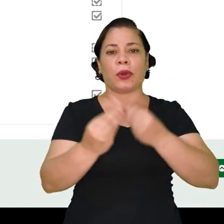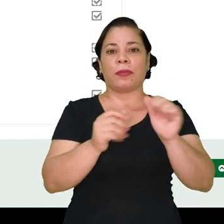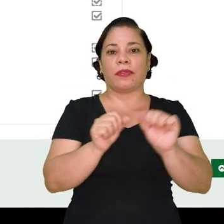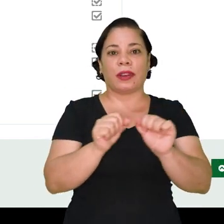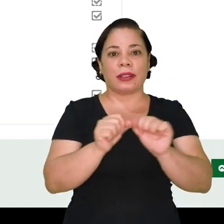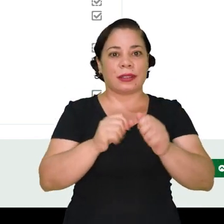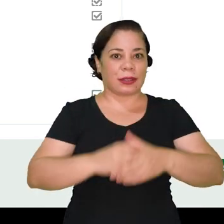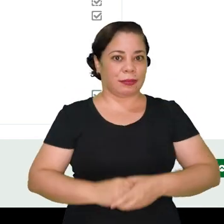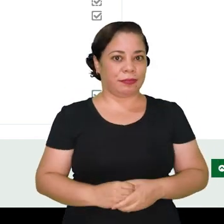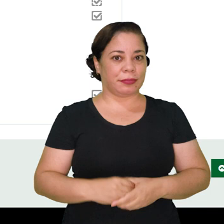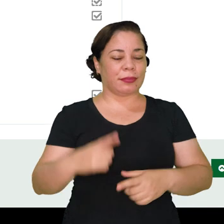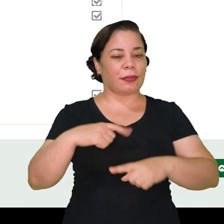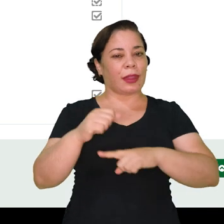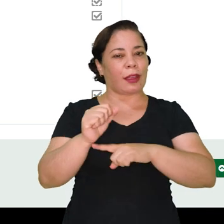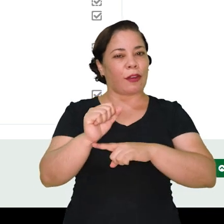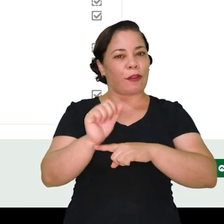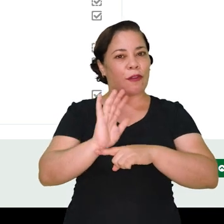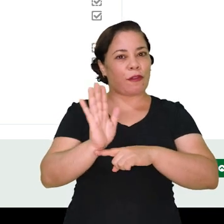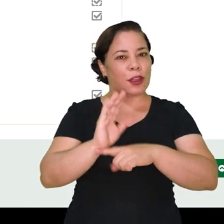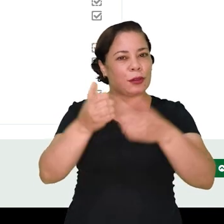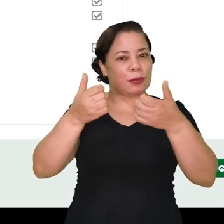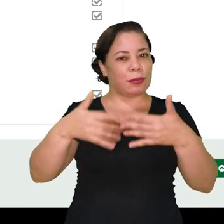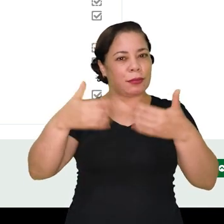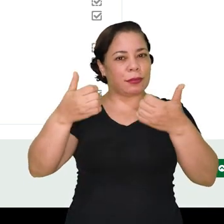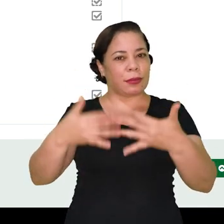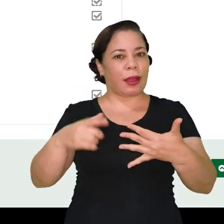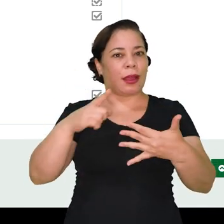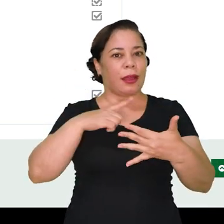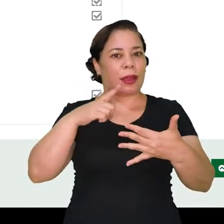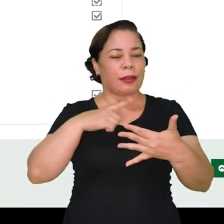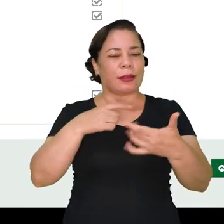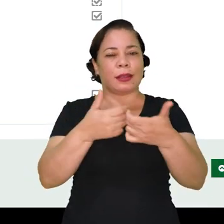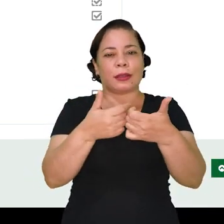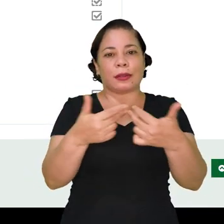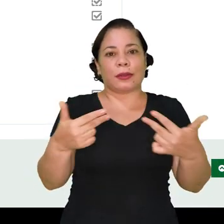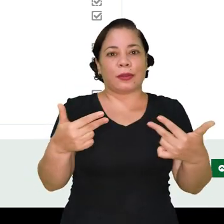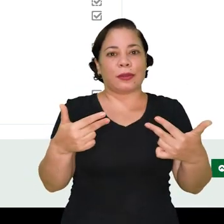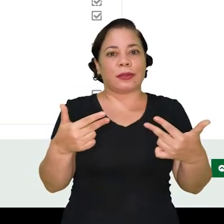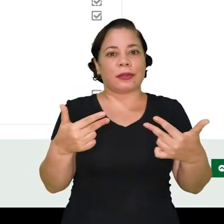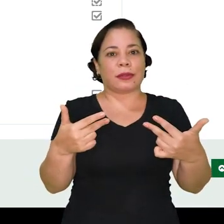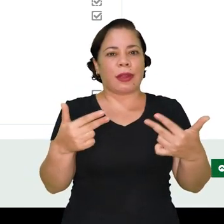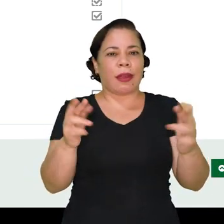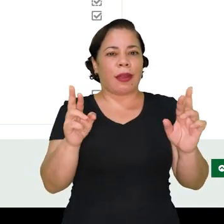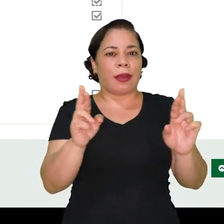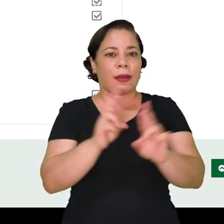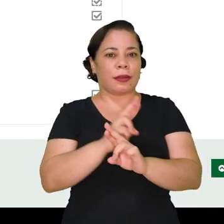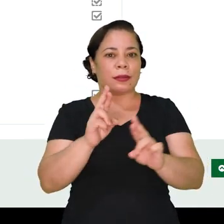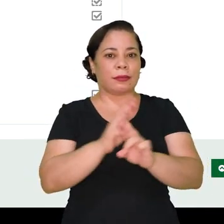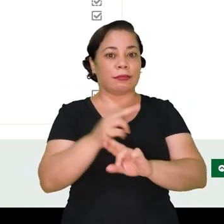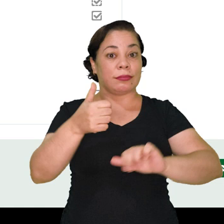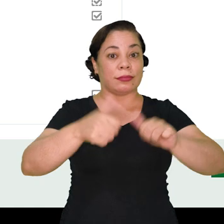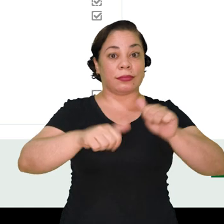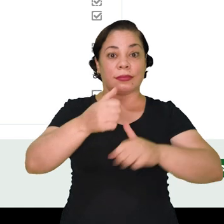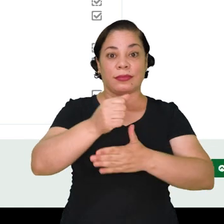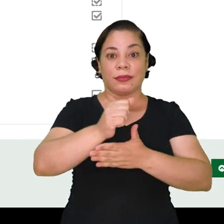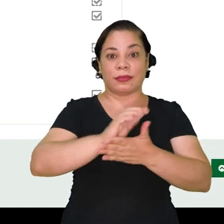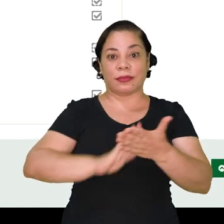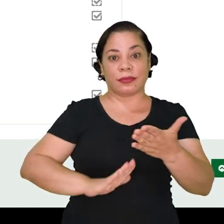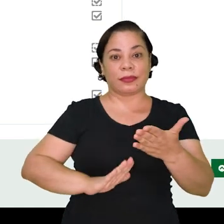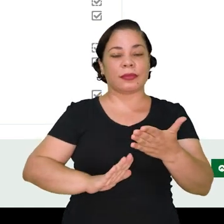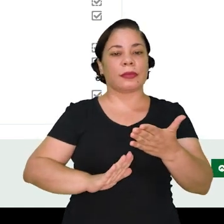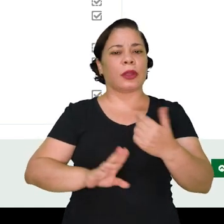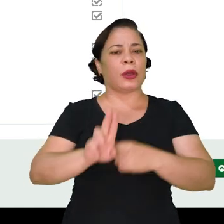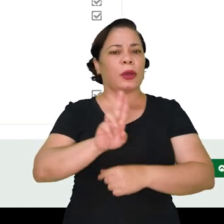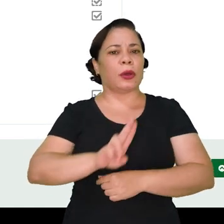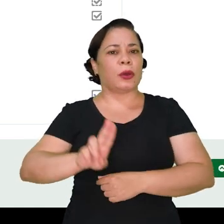como fazer isso? Nos tutoriais, todas as questões relacionadas à avaliação das atividades,